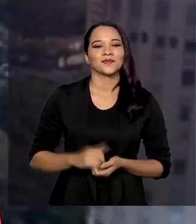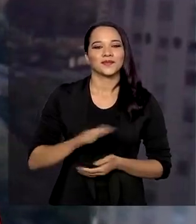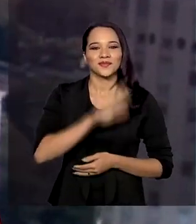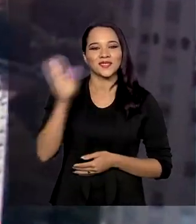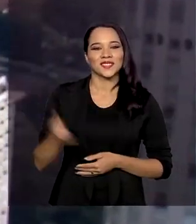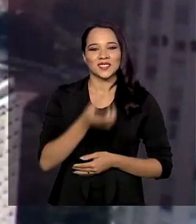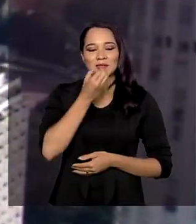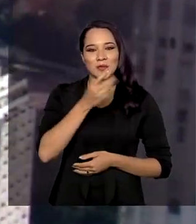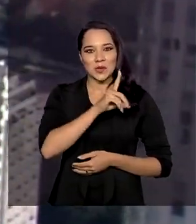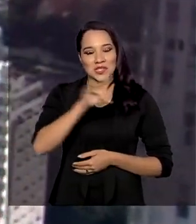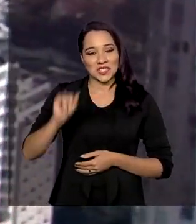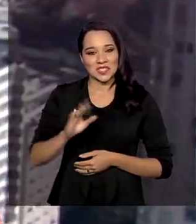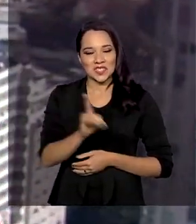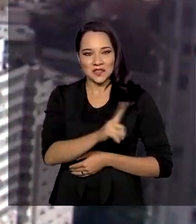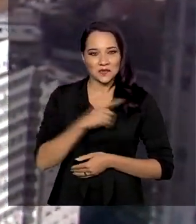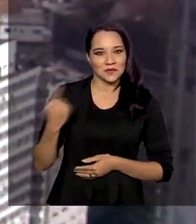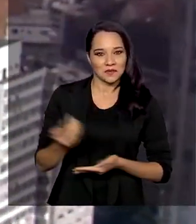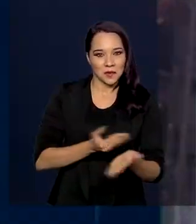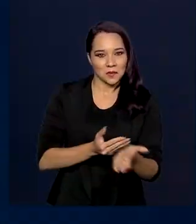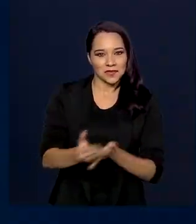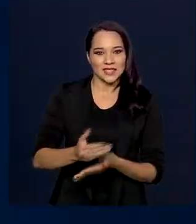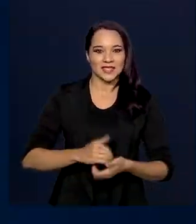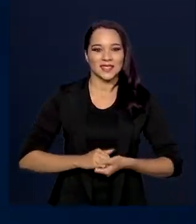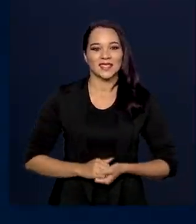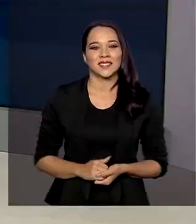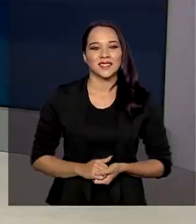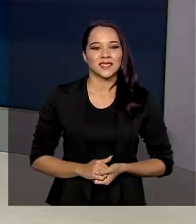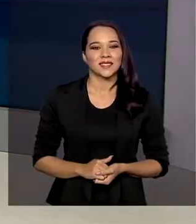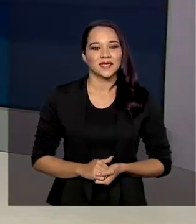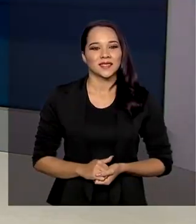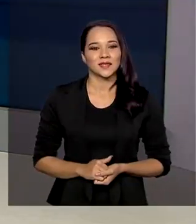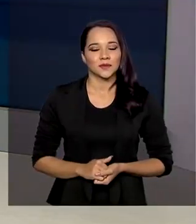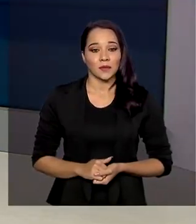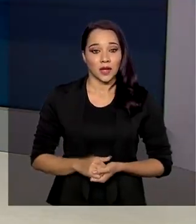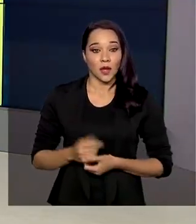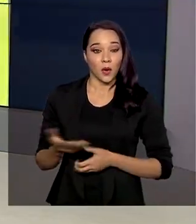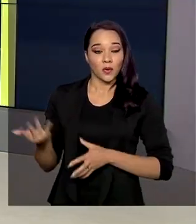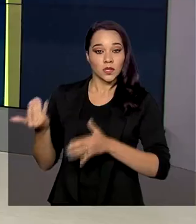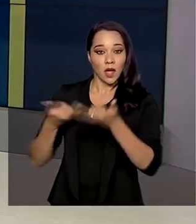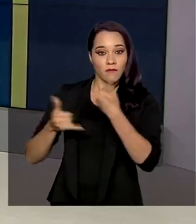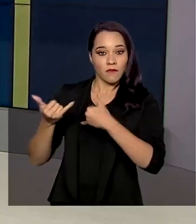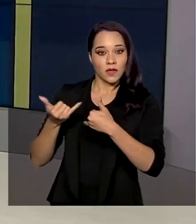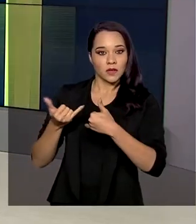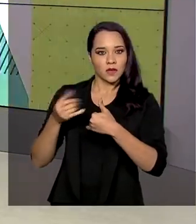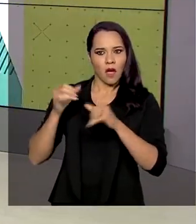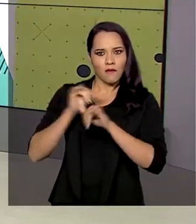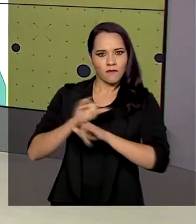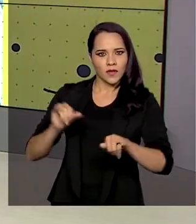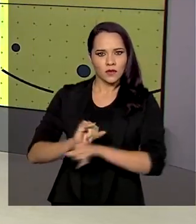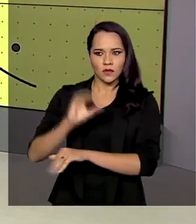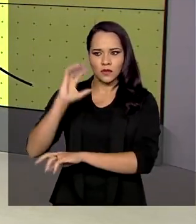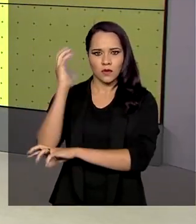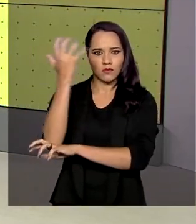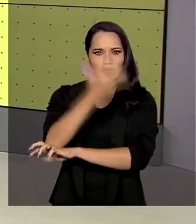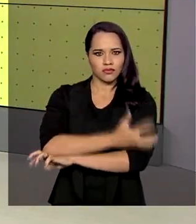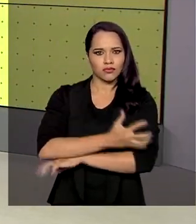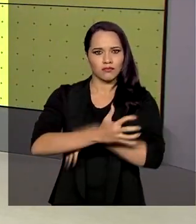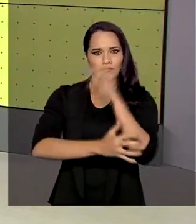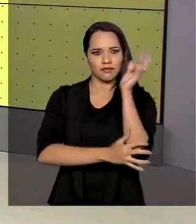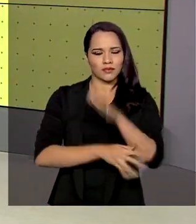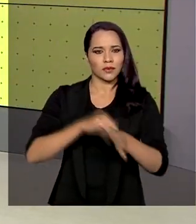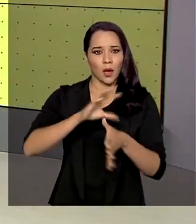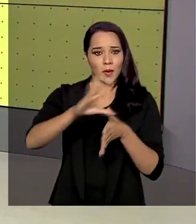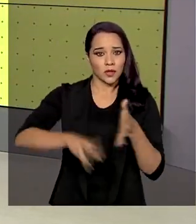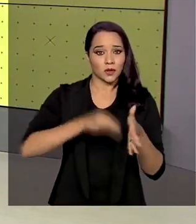Olá, bom dia! Já estamos no ar com o Governo Agora. Os avisos de desmatamento na Amazônia Legal tiveram